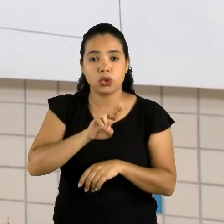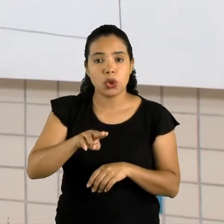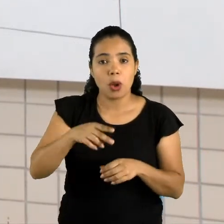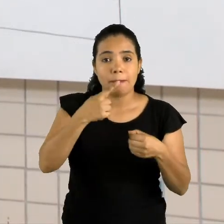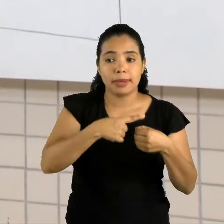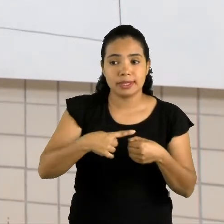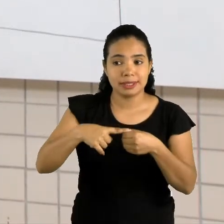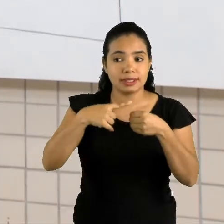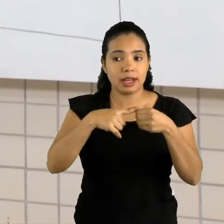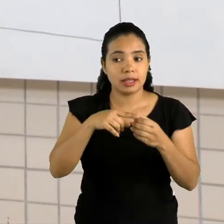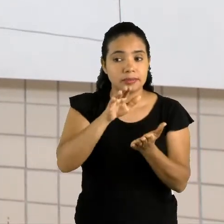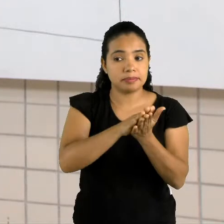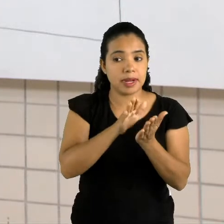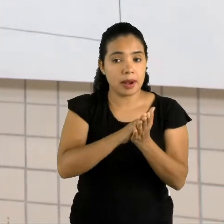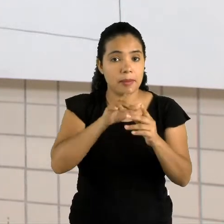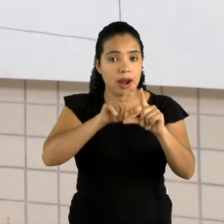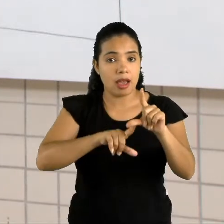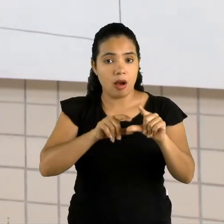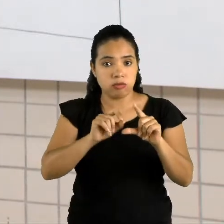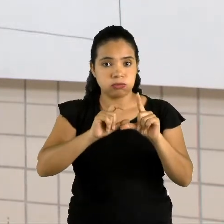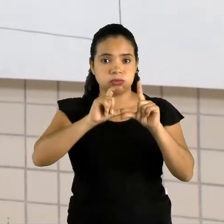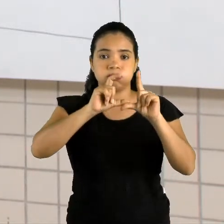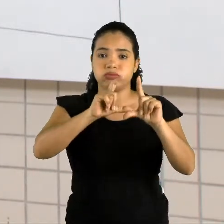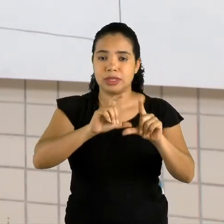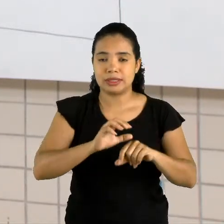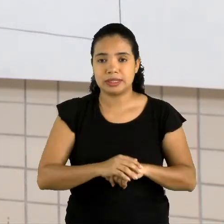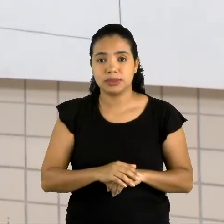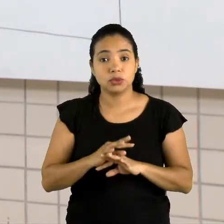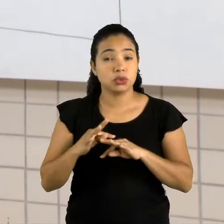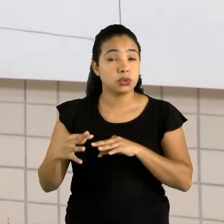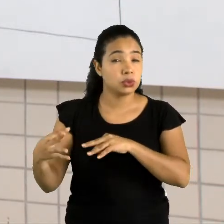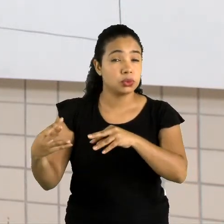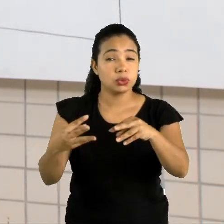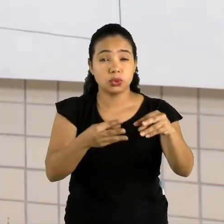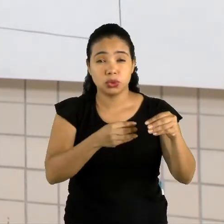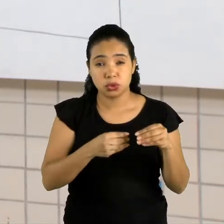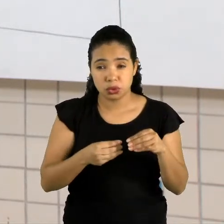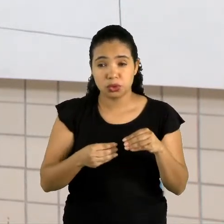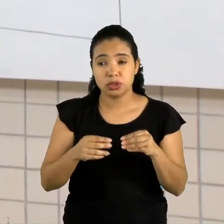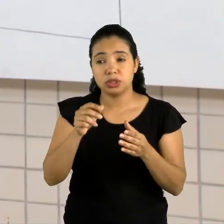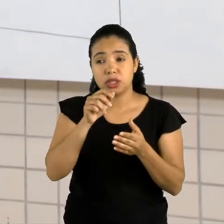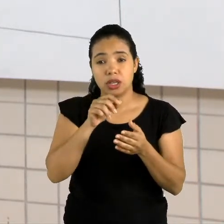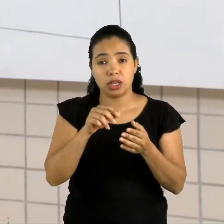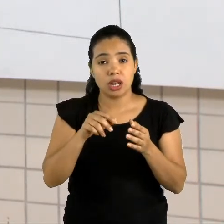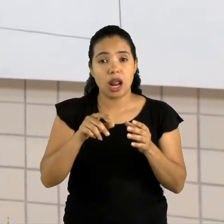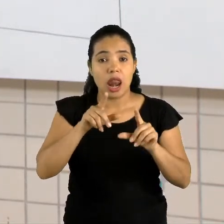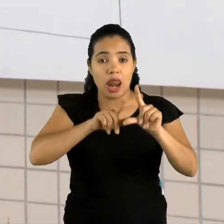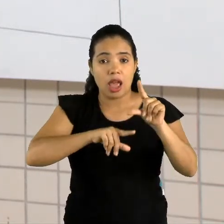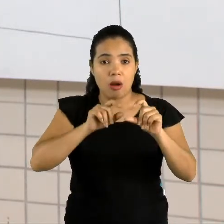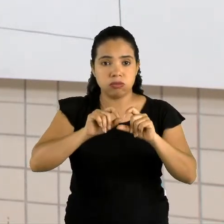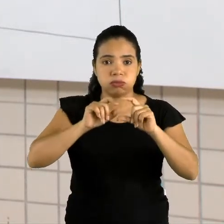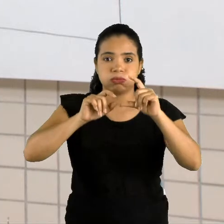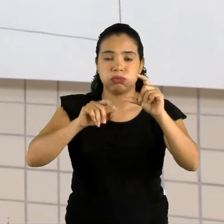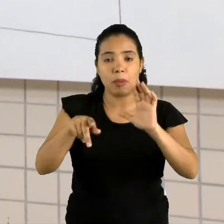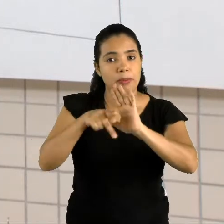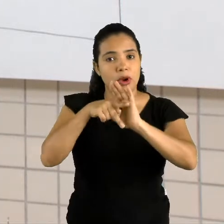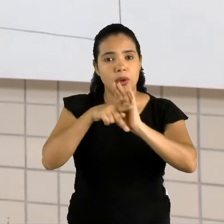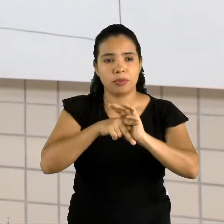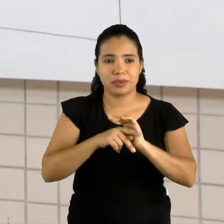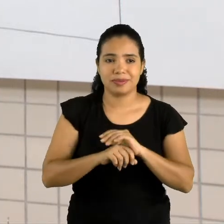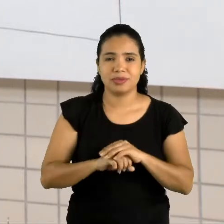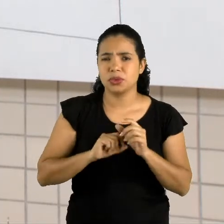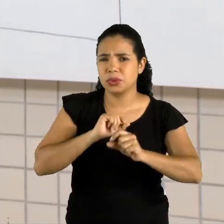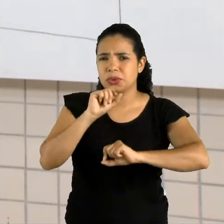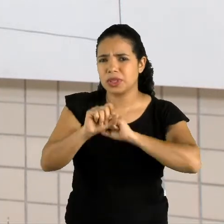Palmas é com letra maiúscula. Então, tudo isso eu escrevo com letra maiúscula. dizer que é próprio. O que é próprio,